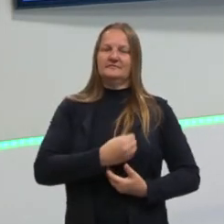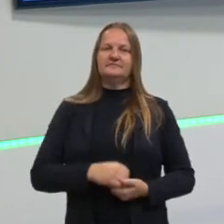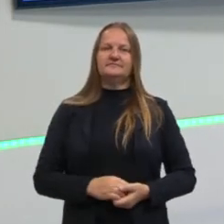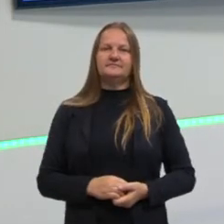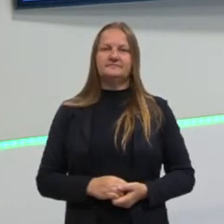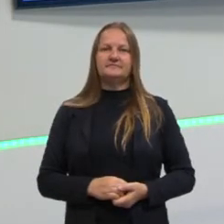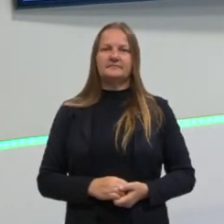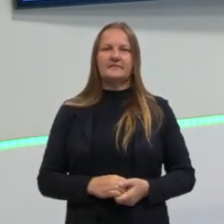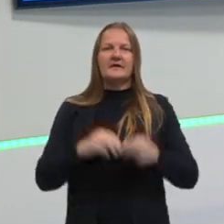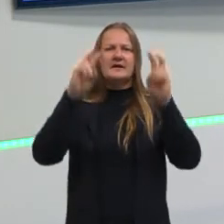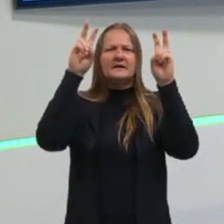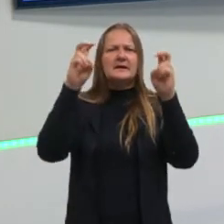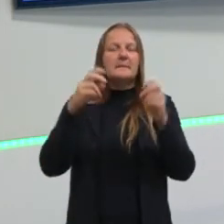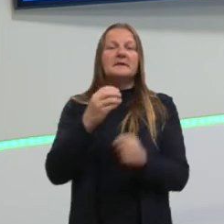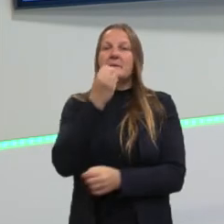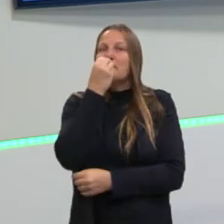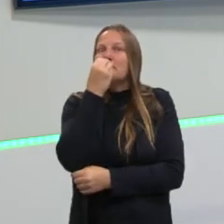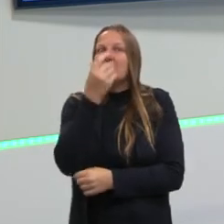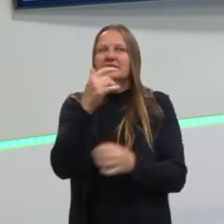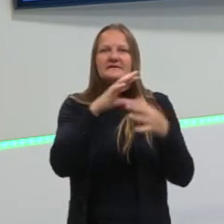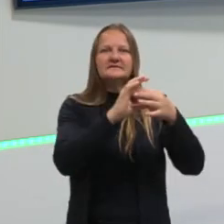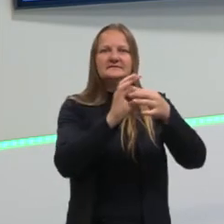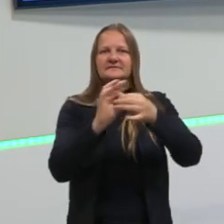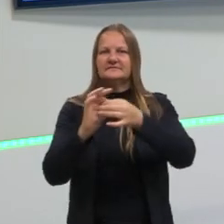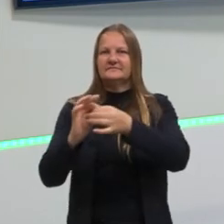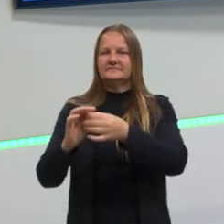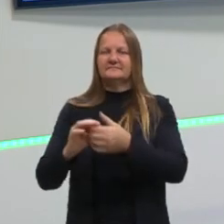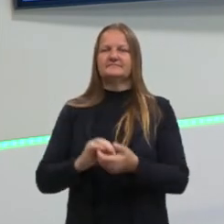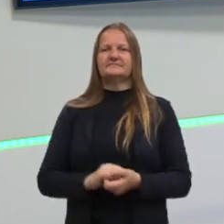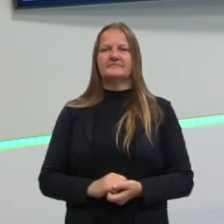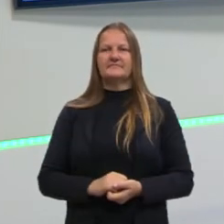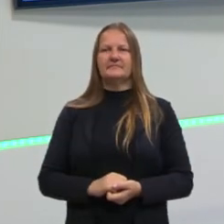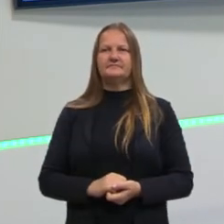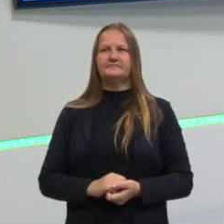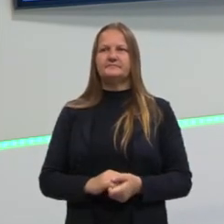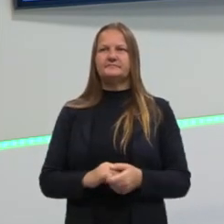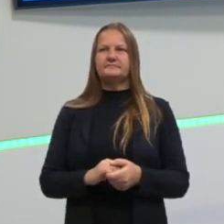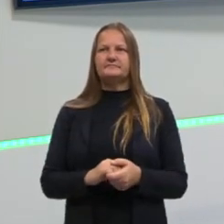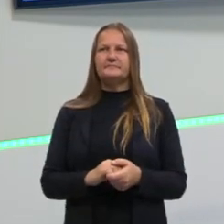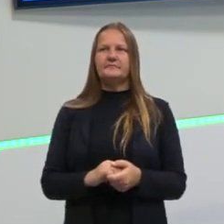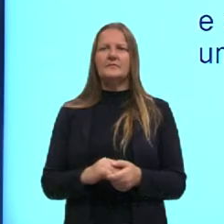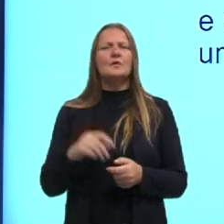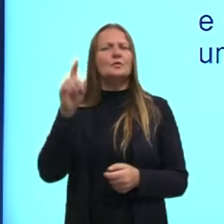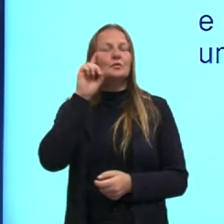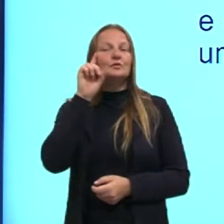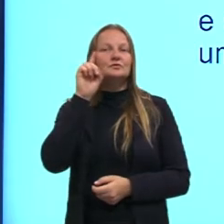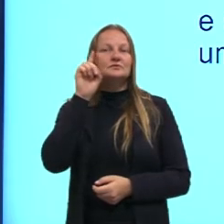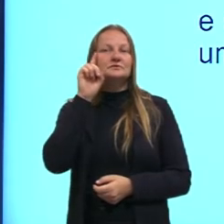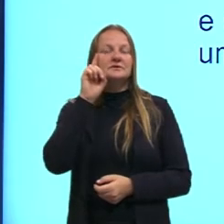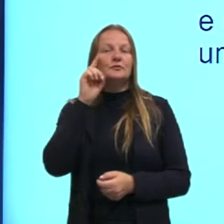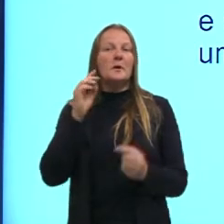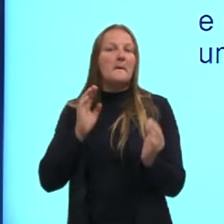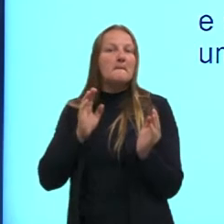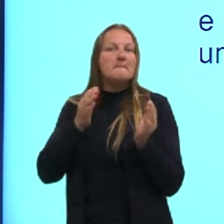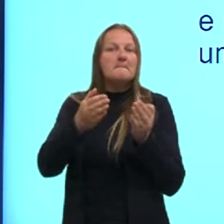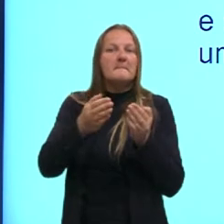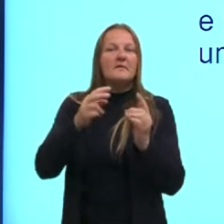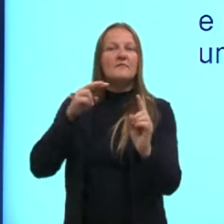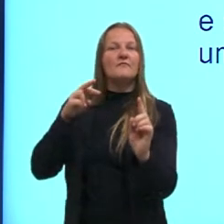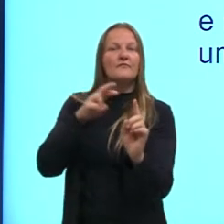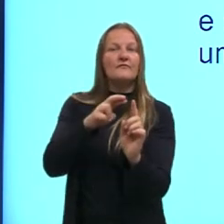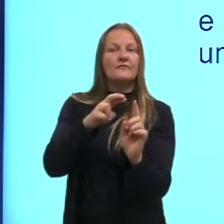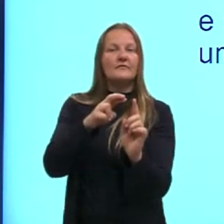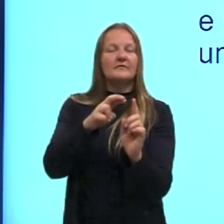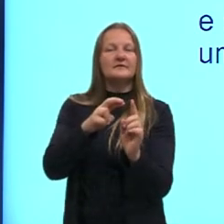São temas sempre bem atuais. Ou seja, o nosso cotidiano vai ser o ponto de partida